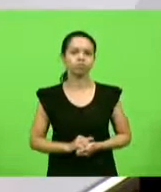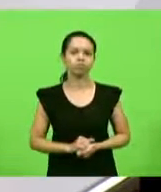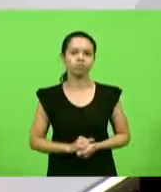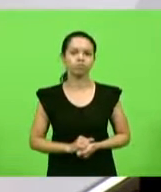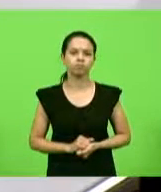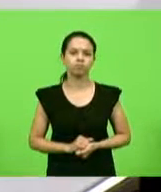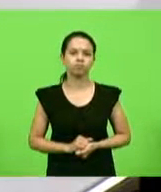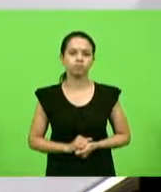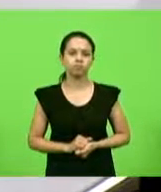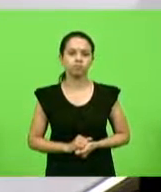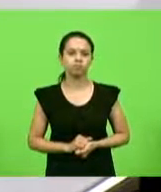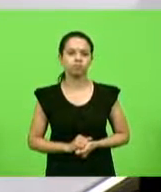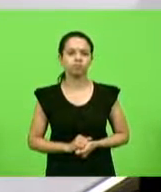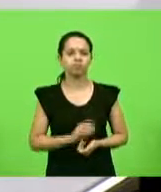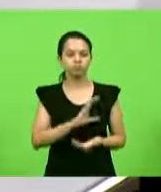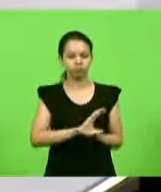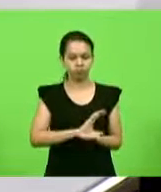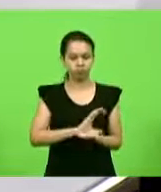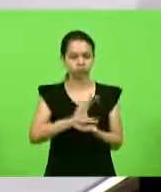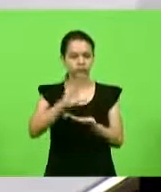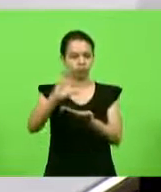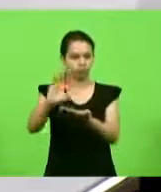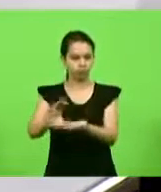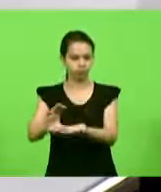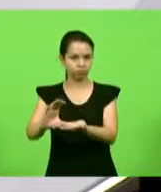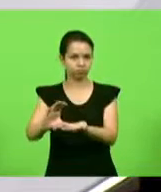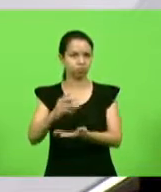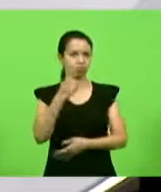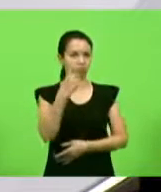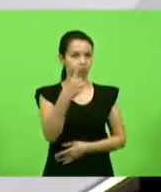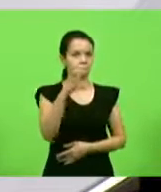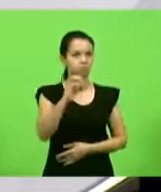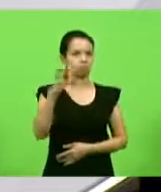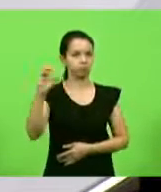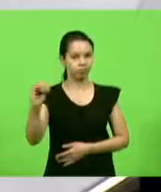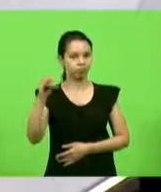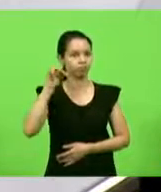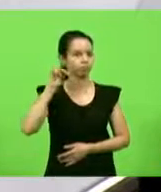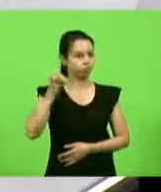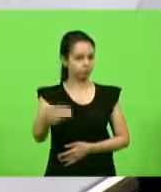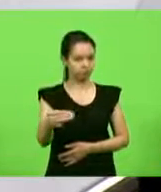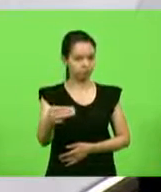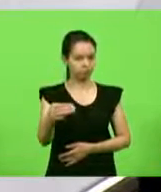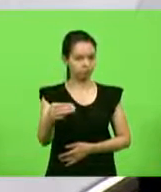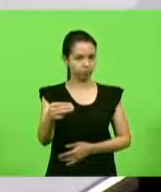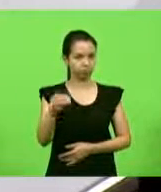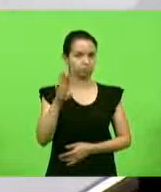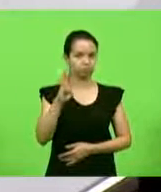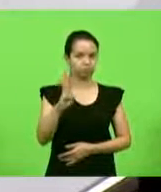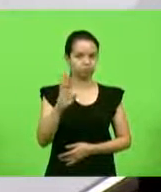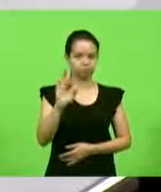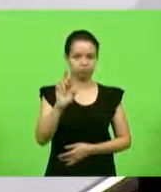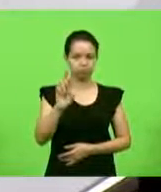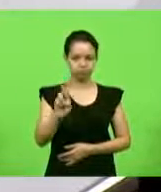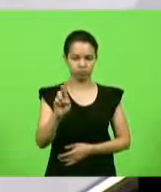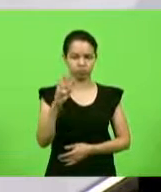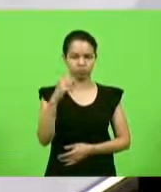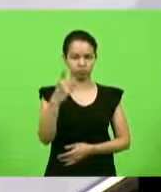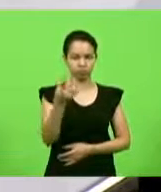foi destinado 100 milhões para a BR-163